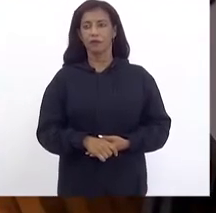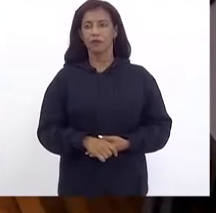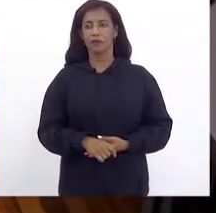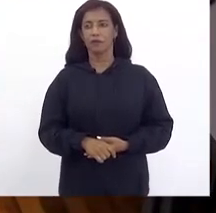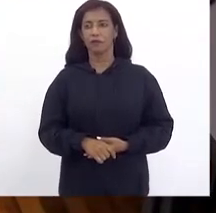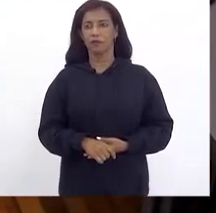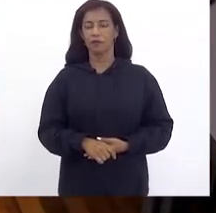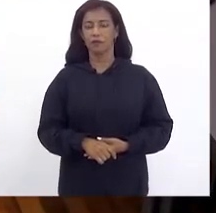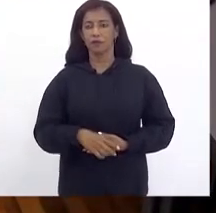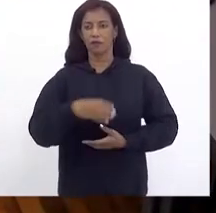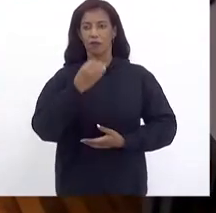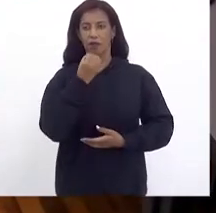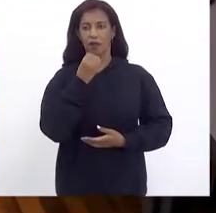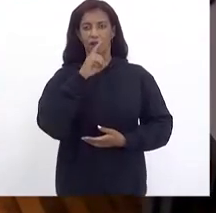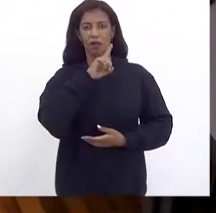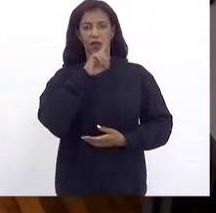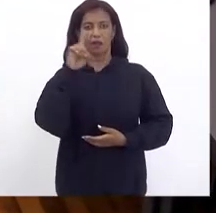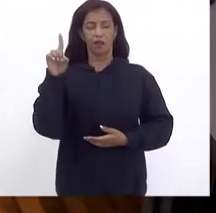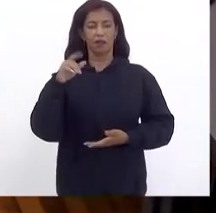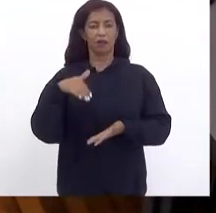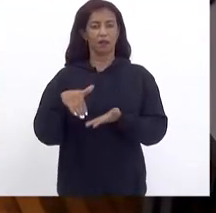Bom dia Secretário